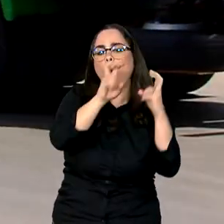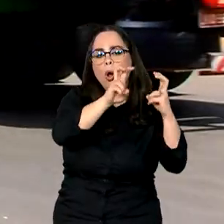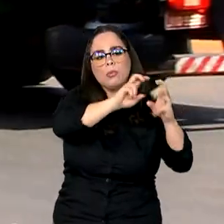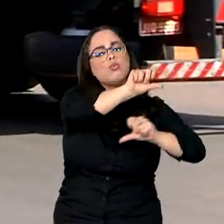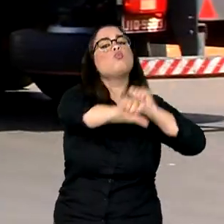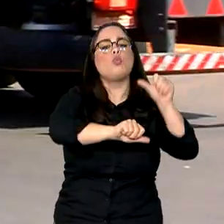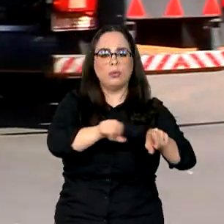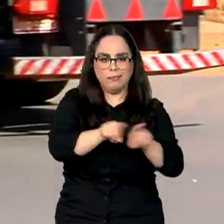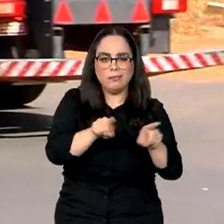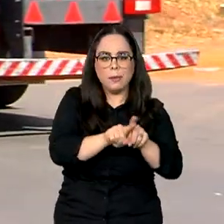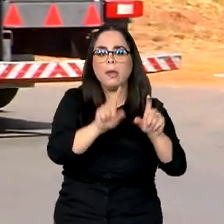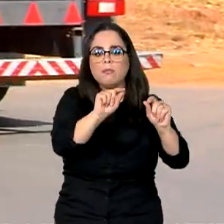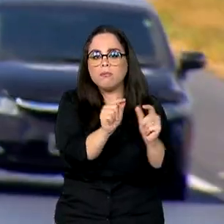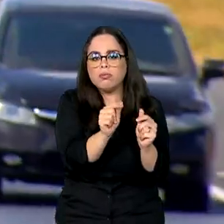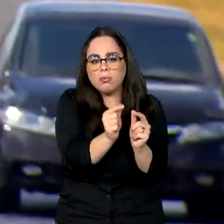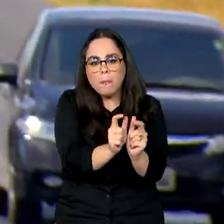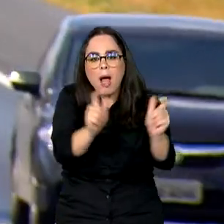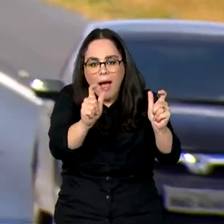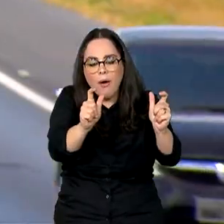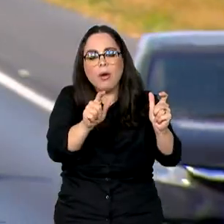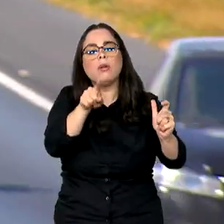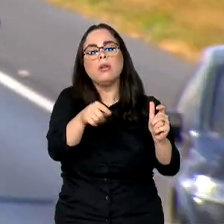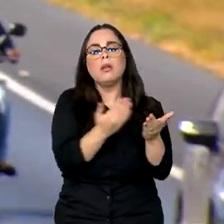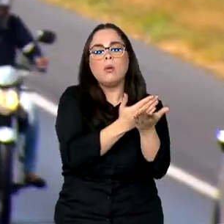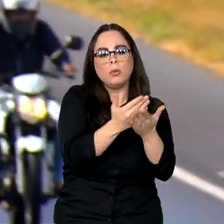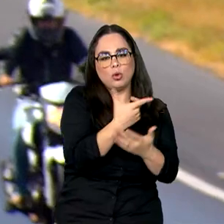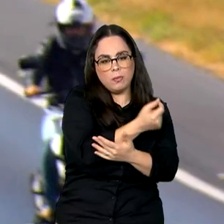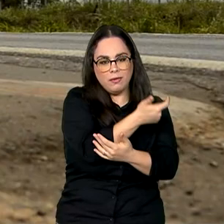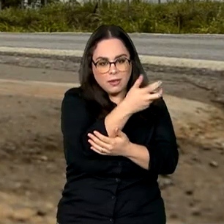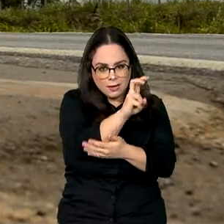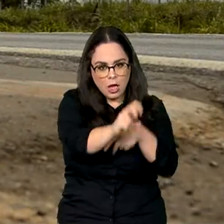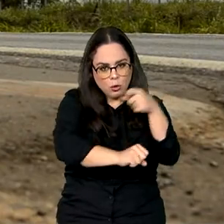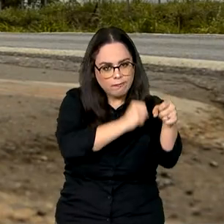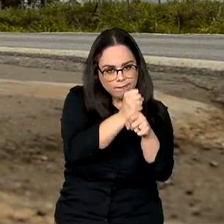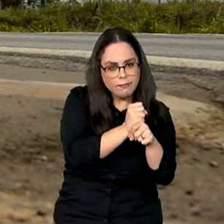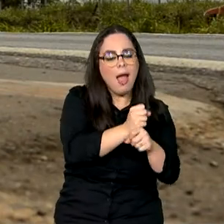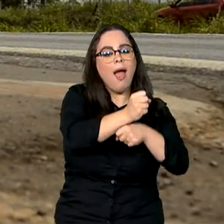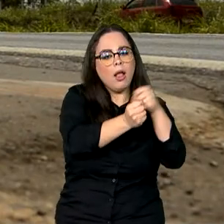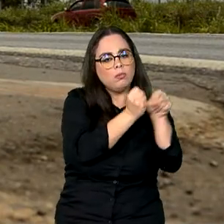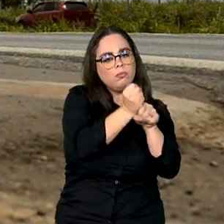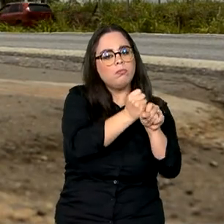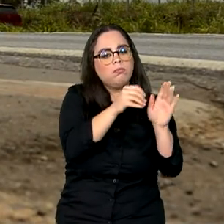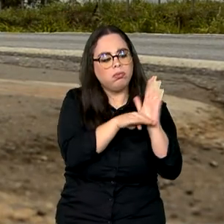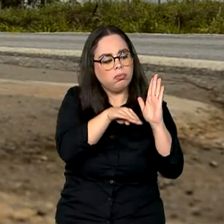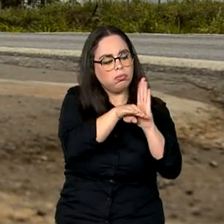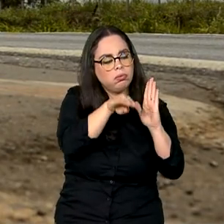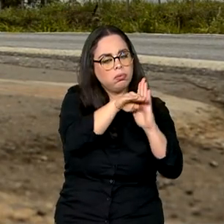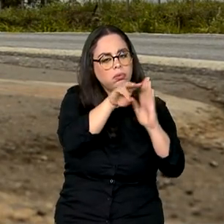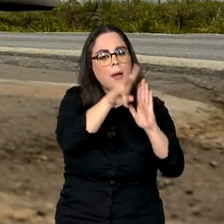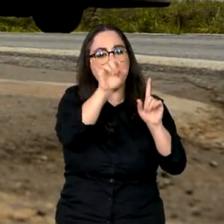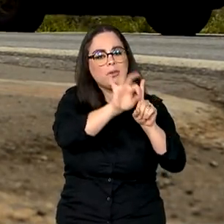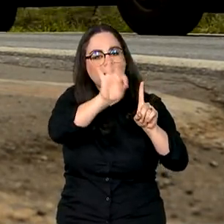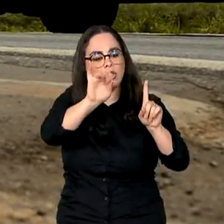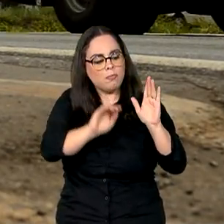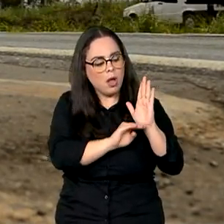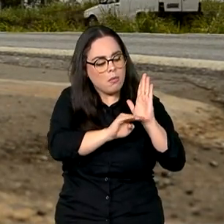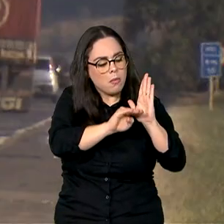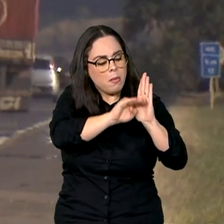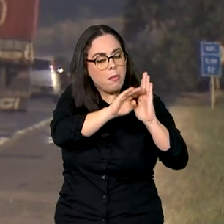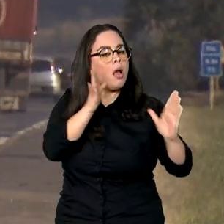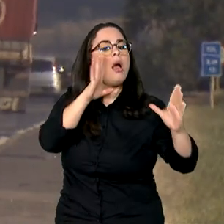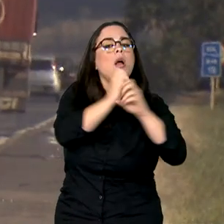terá o aumento na mistura. A partir de 2025, a cada ano, o percentual vai aumentar até